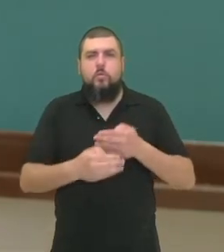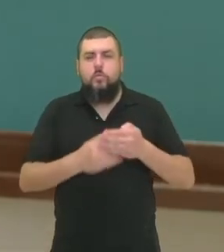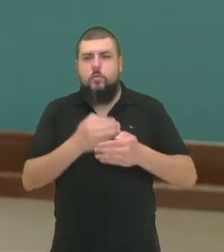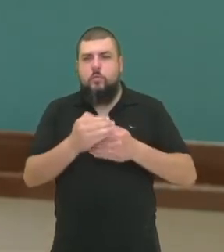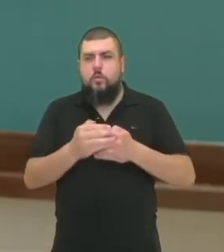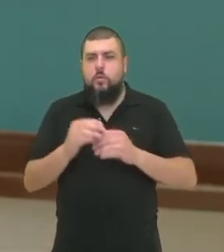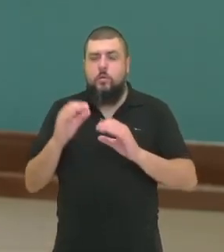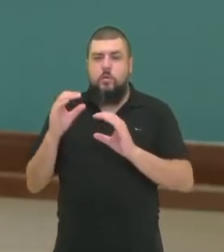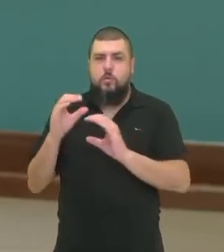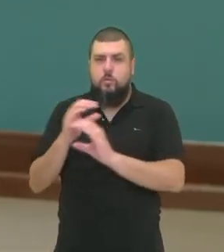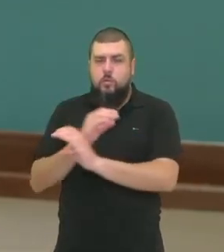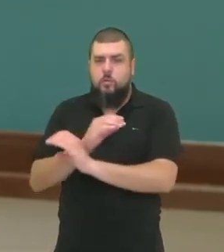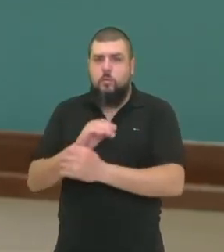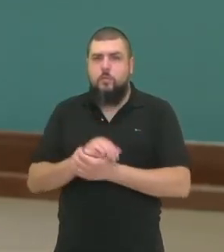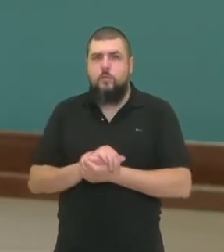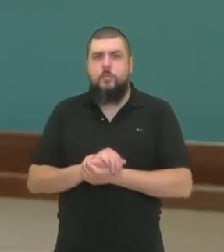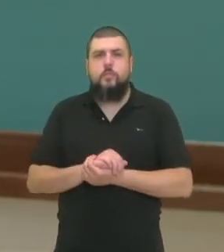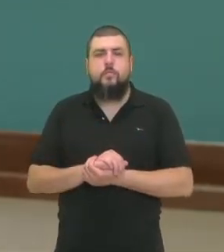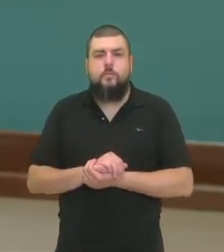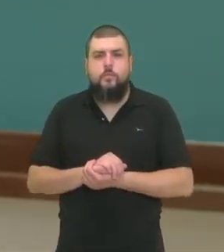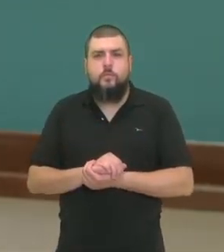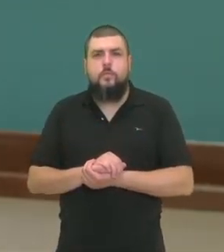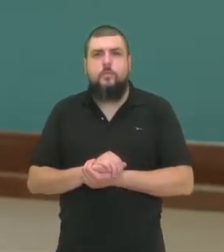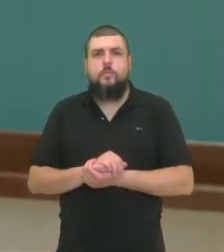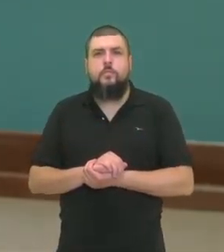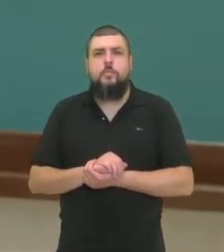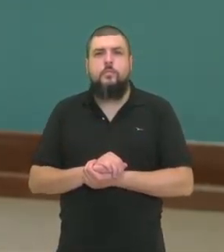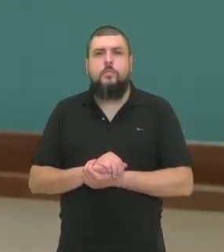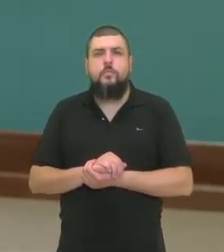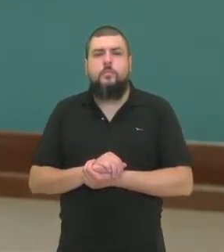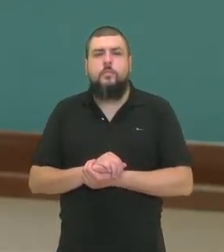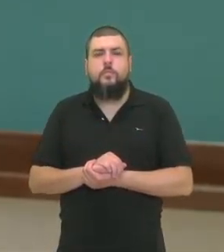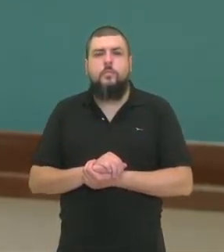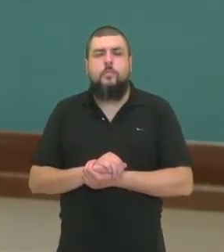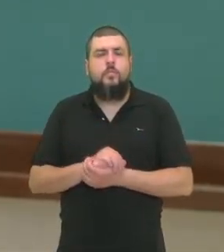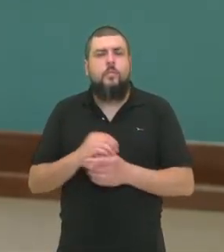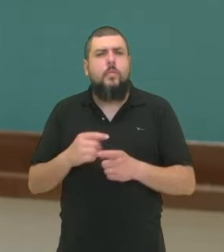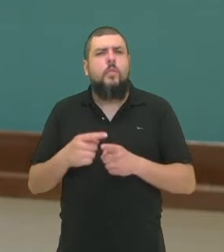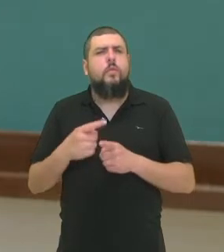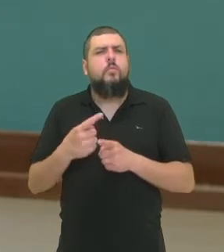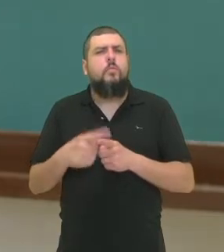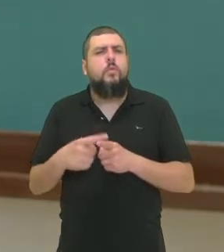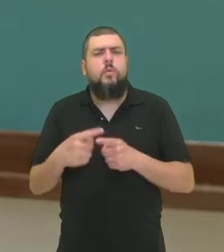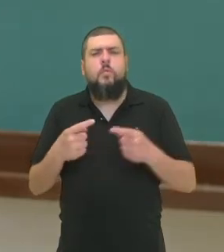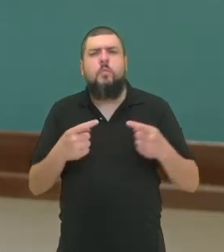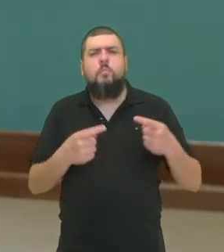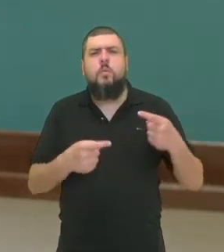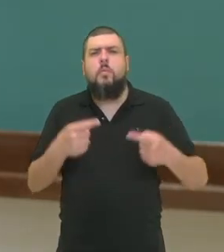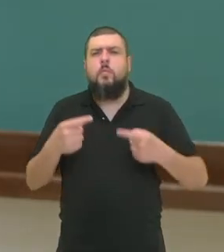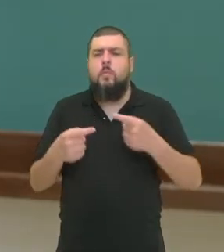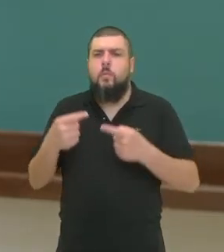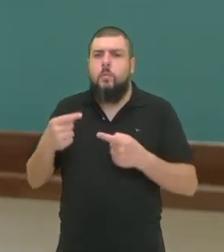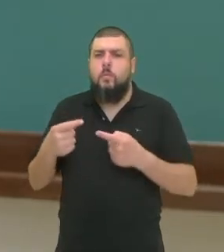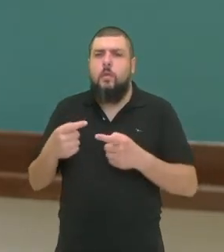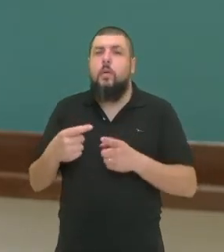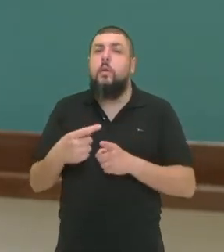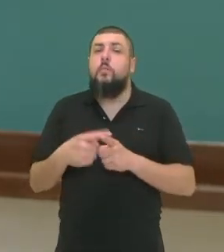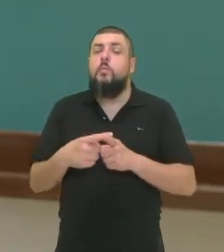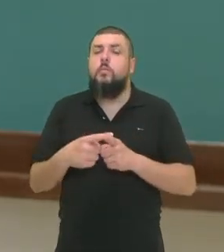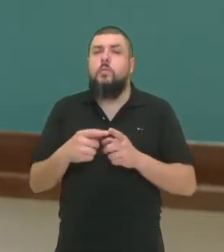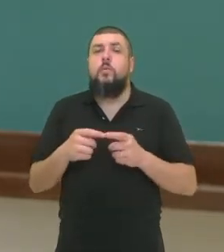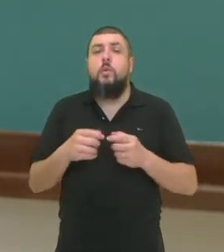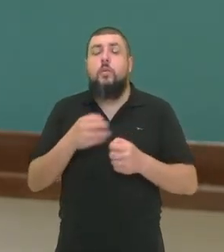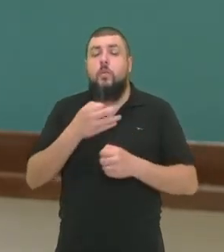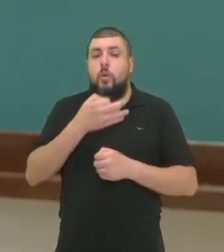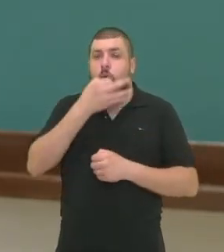estrutura de texto dissertativo-argumentativo. Por que argumentativo? Porque vai dar a opinião. Seja a opinião do